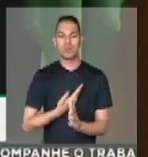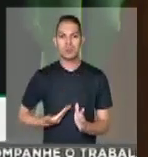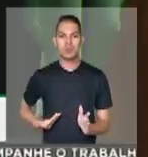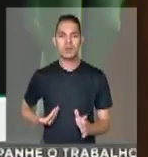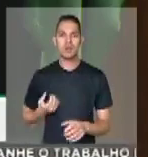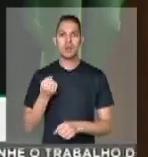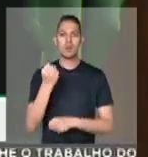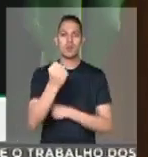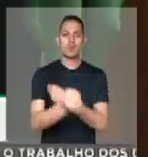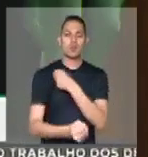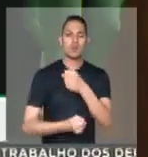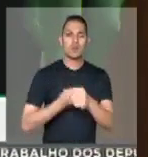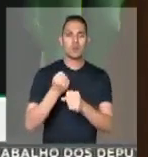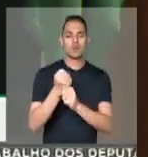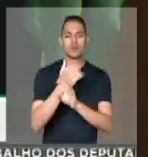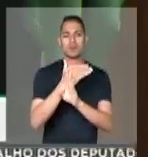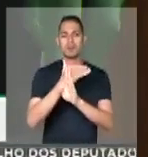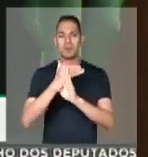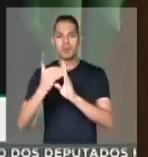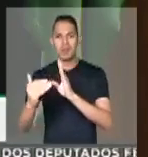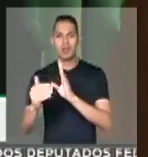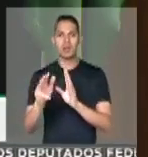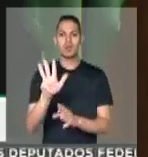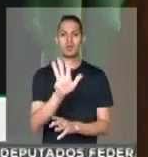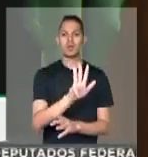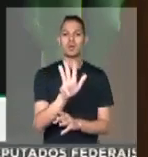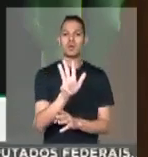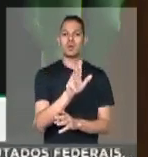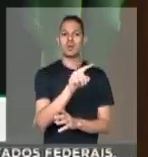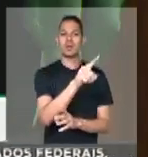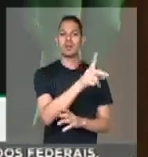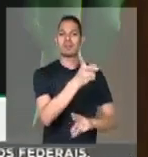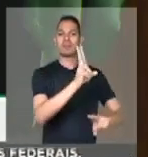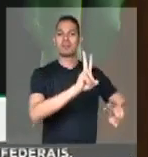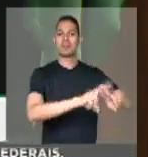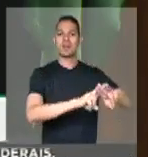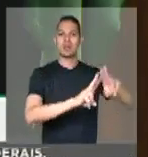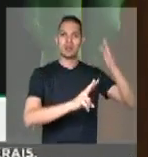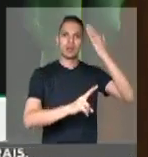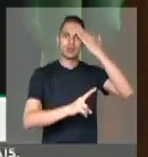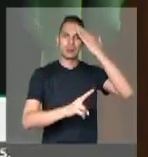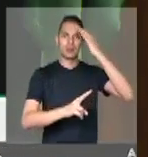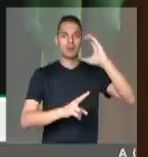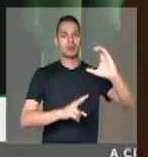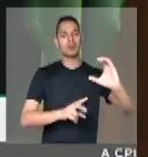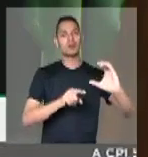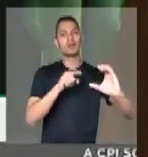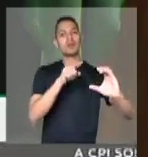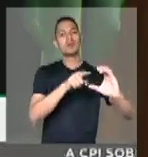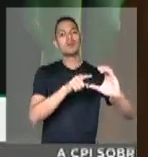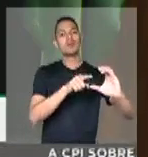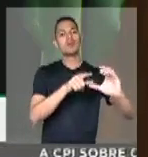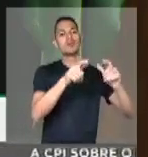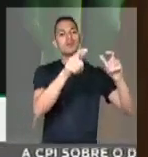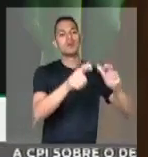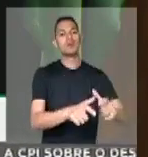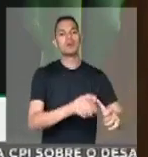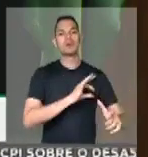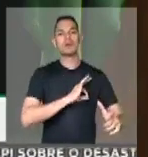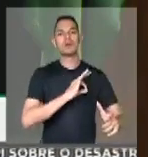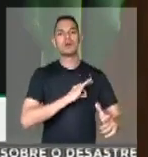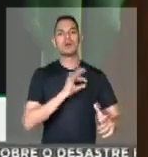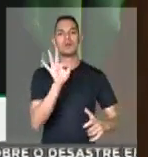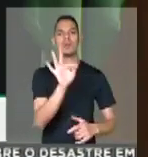mais de um ano e meio em que o presidente Lula encontra-se preso lá em Curitiba nas instalações da Polícia